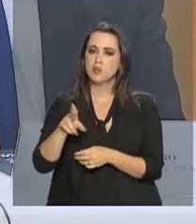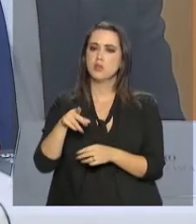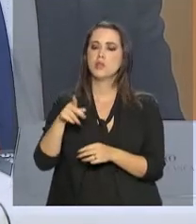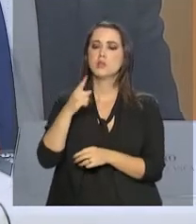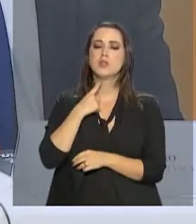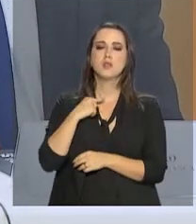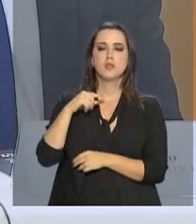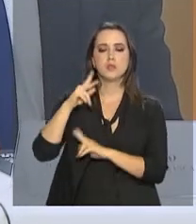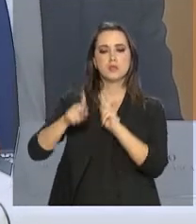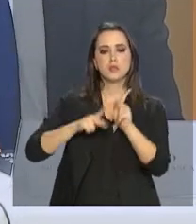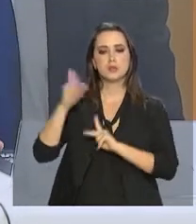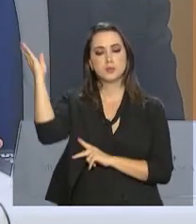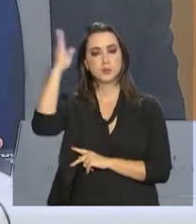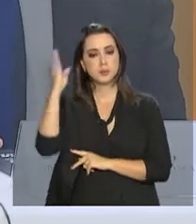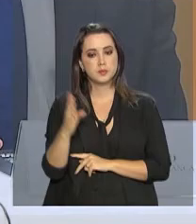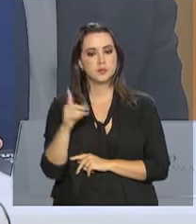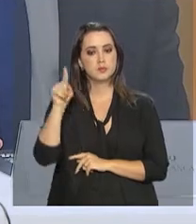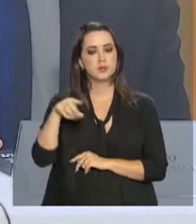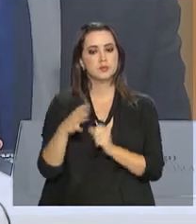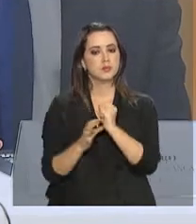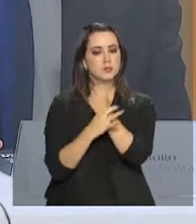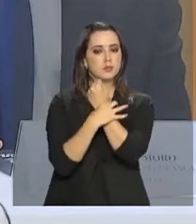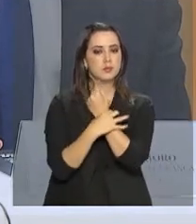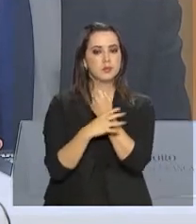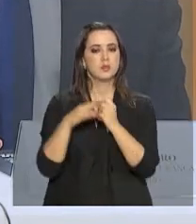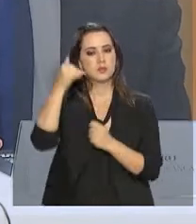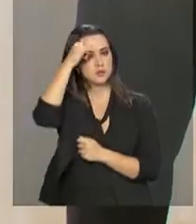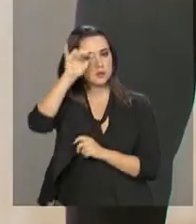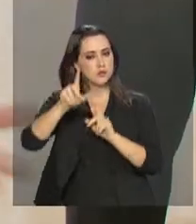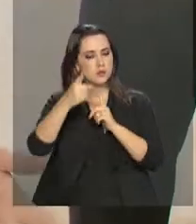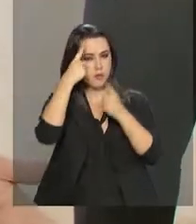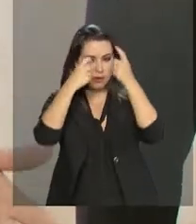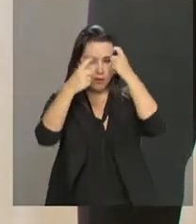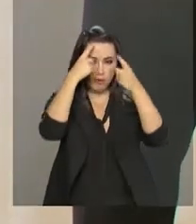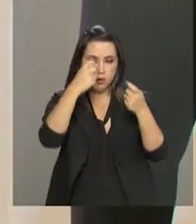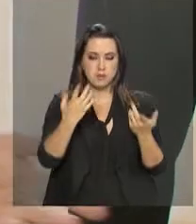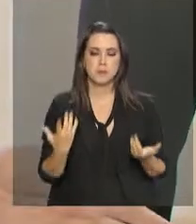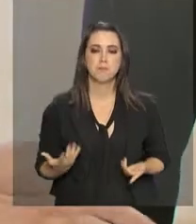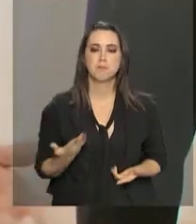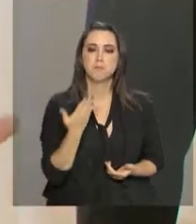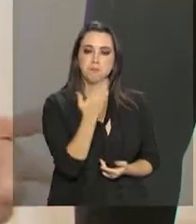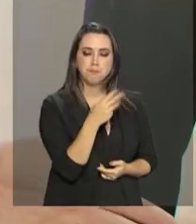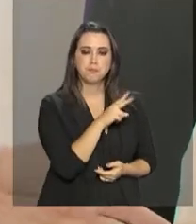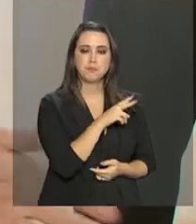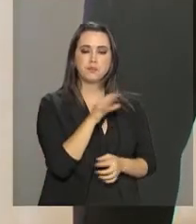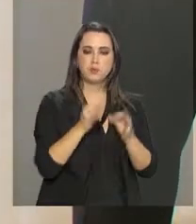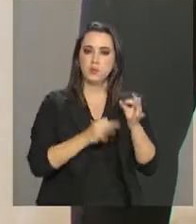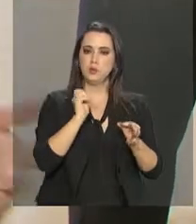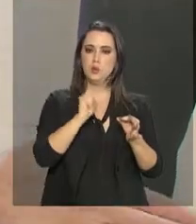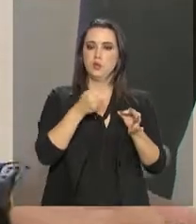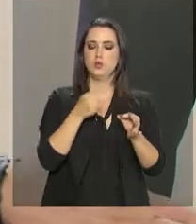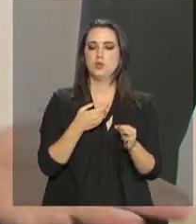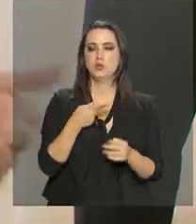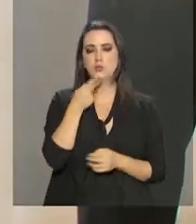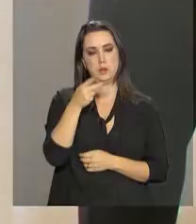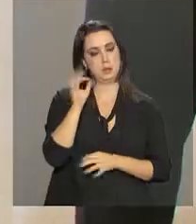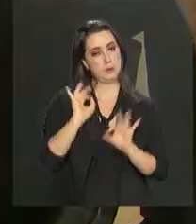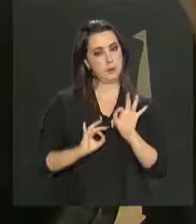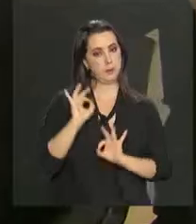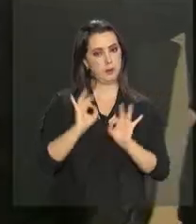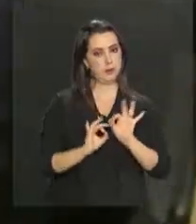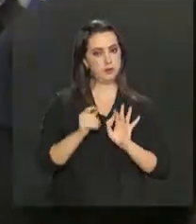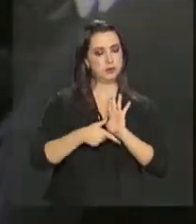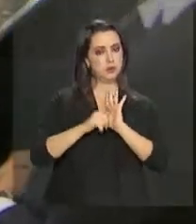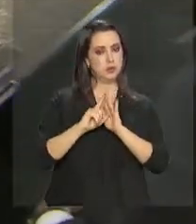interesses maiores do povo brasileiro da segurança e do combate à violência. O juiz Sérgio Moro afirmou estar se preparando para assumir a função,